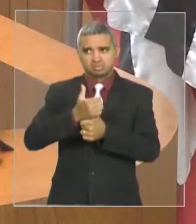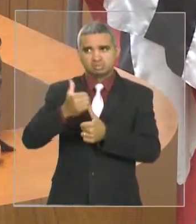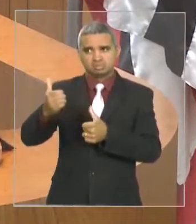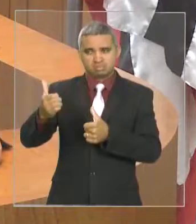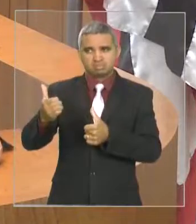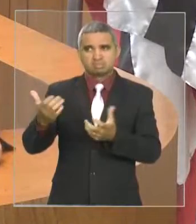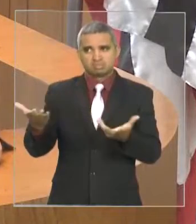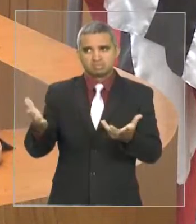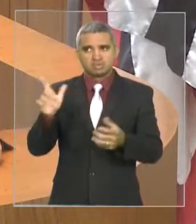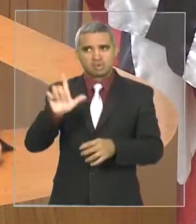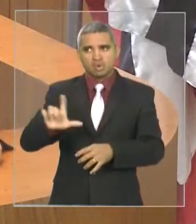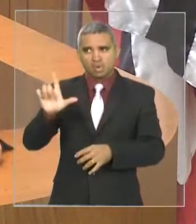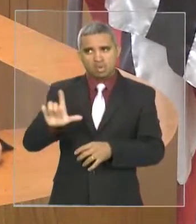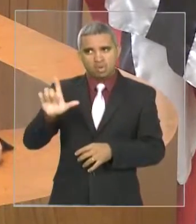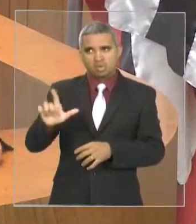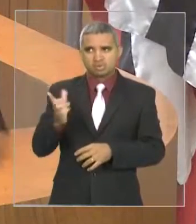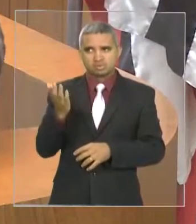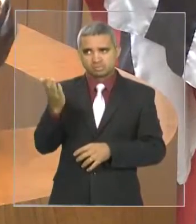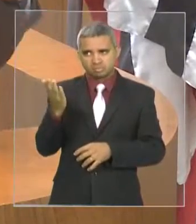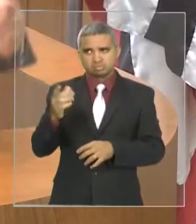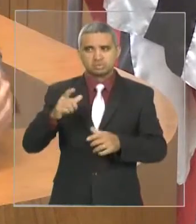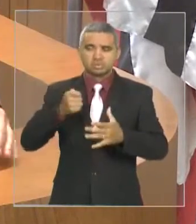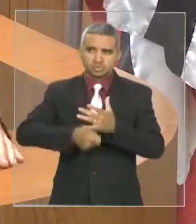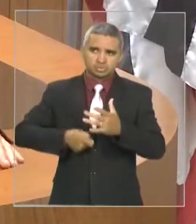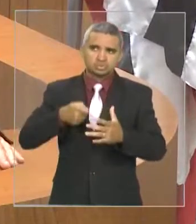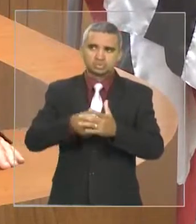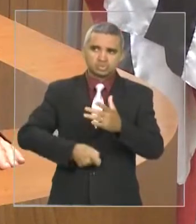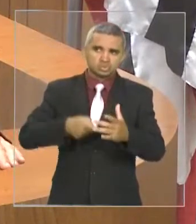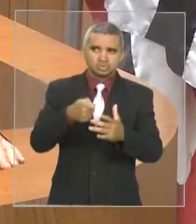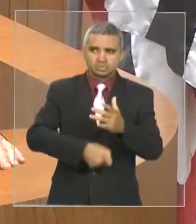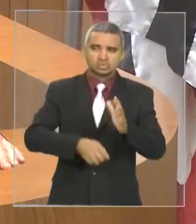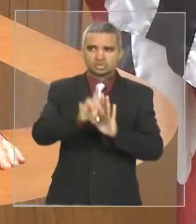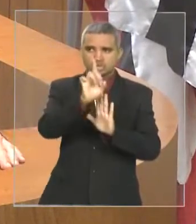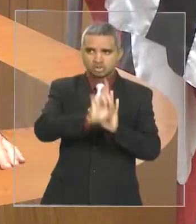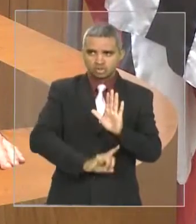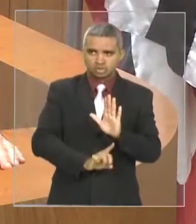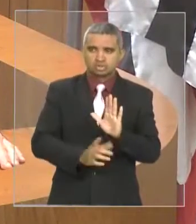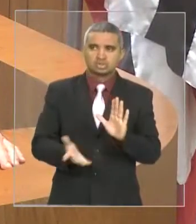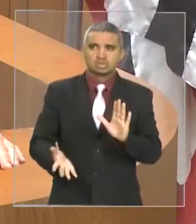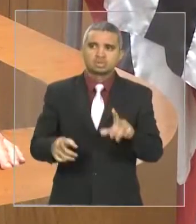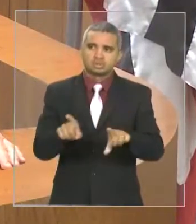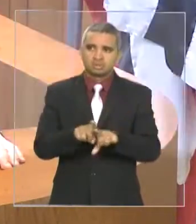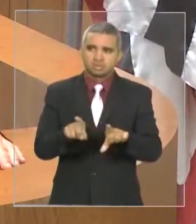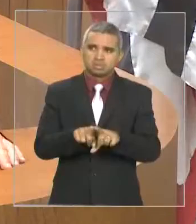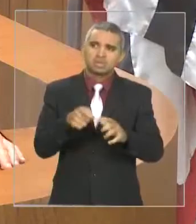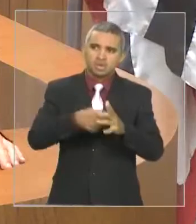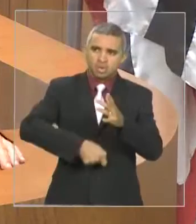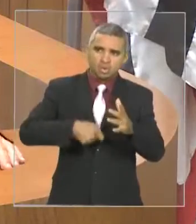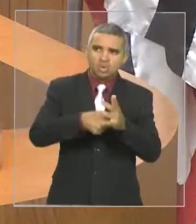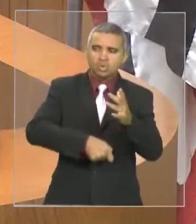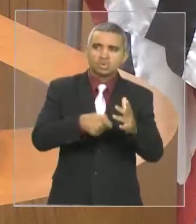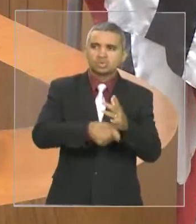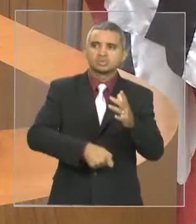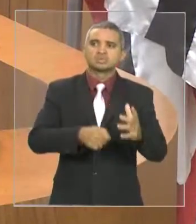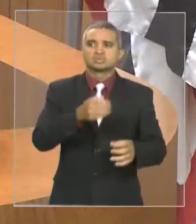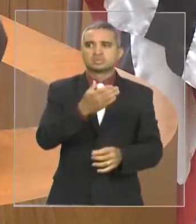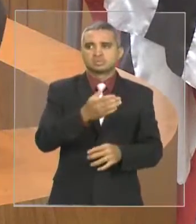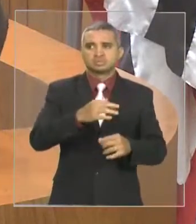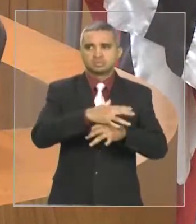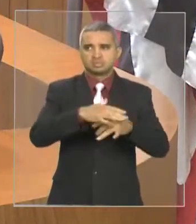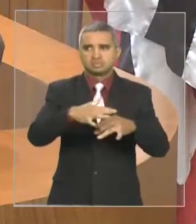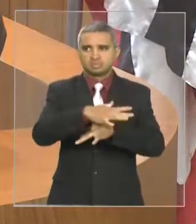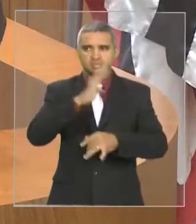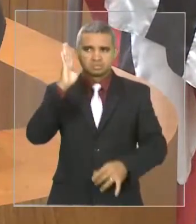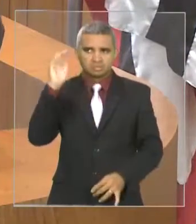lutado pelos direitos, pelas conquistas da cidade de Barra do Corda. Então, reconheço.